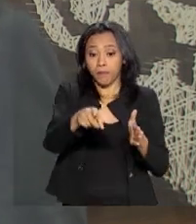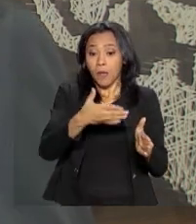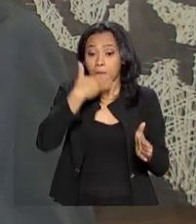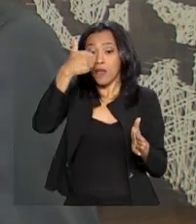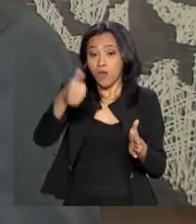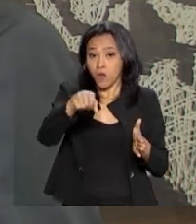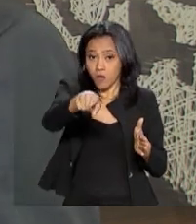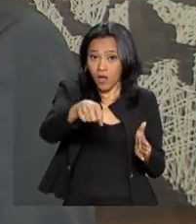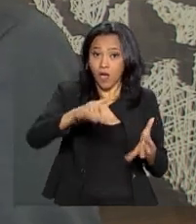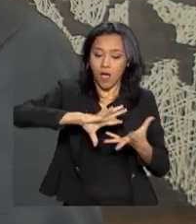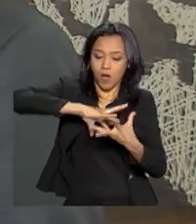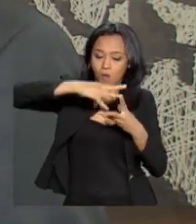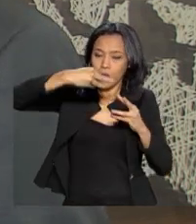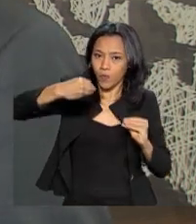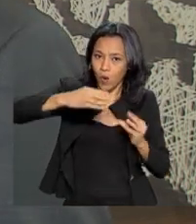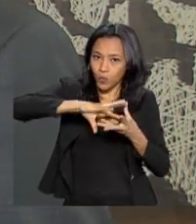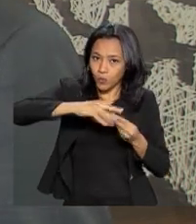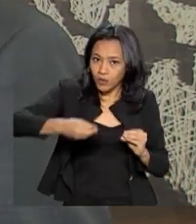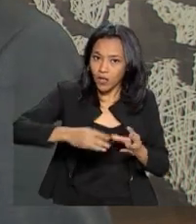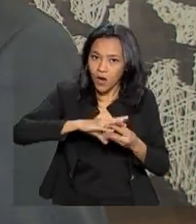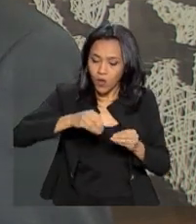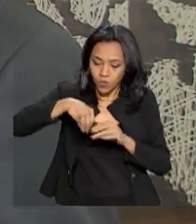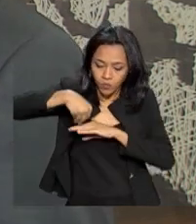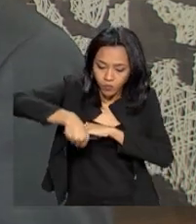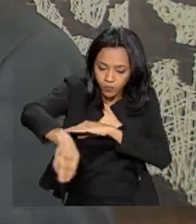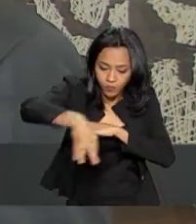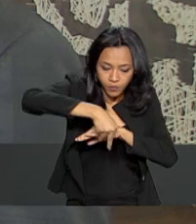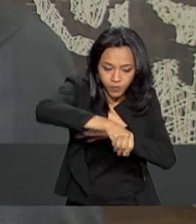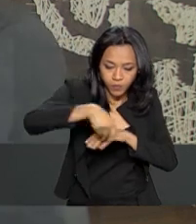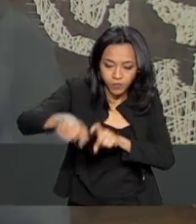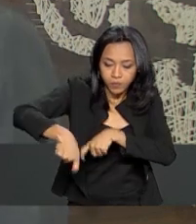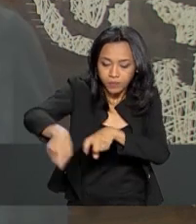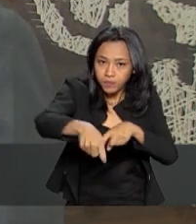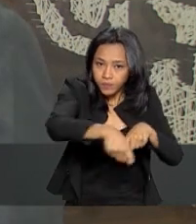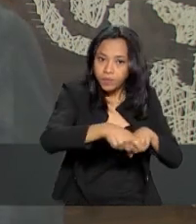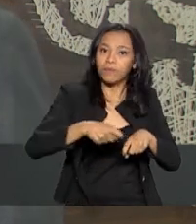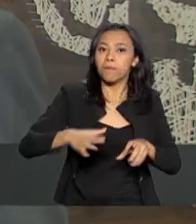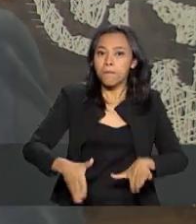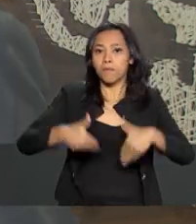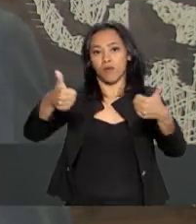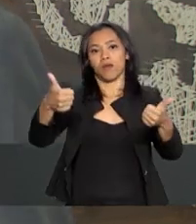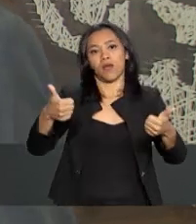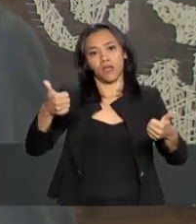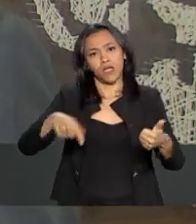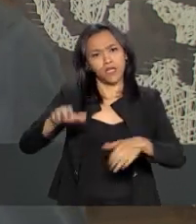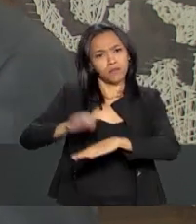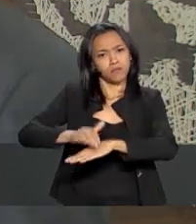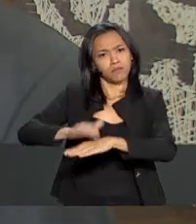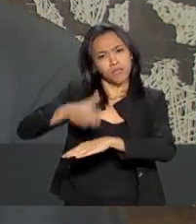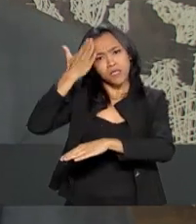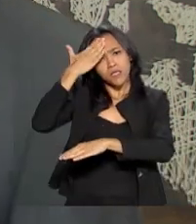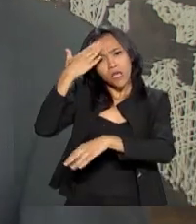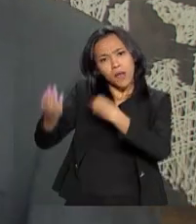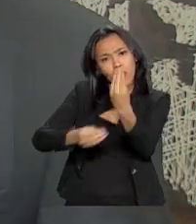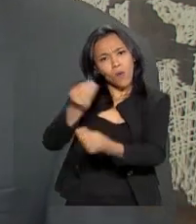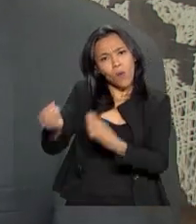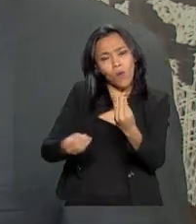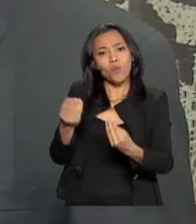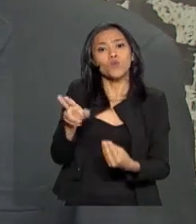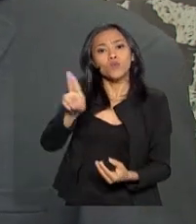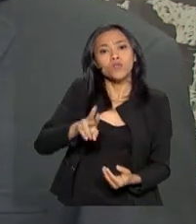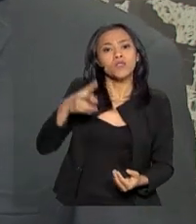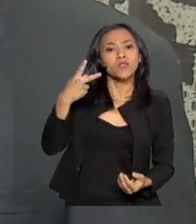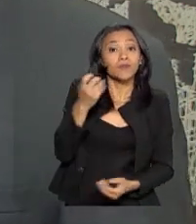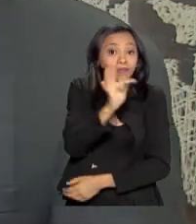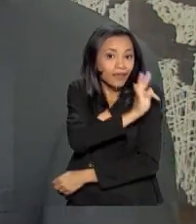país de modo que eles possam ser autônomos e independentes nessa produção. Nós vamos, por meio do projeto Cotton